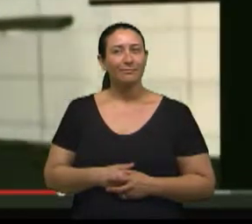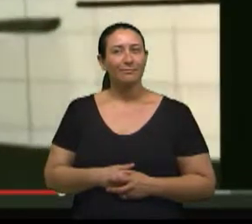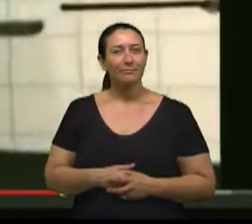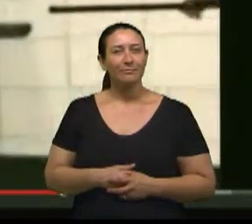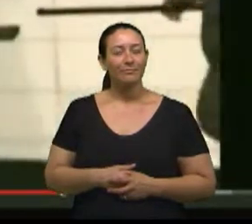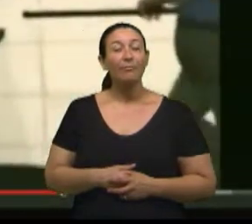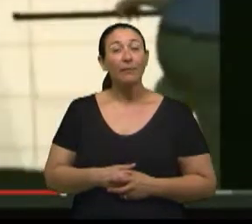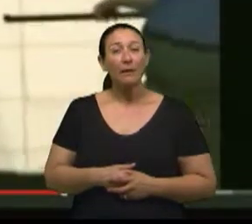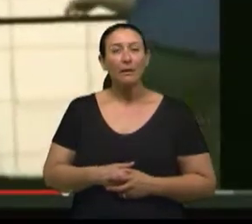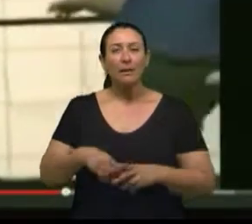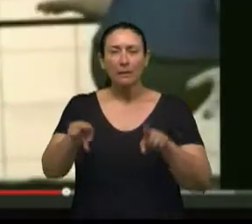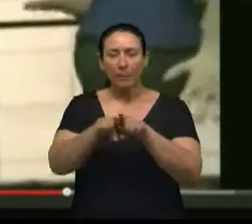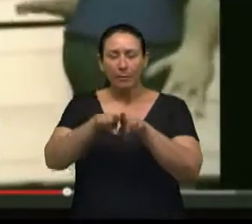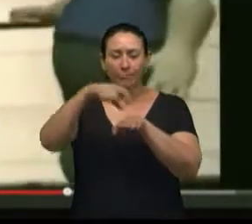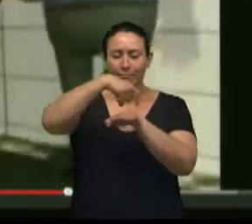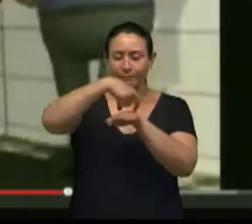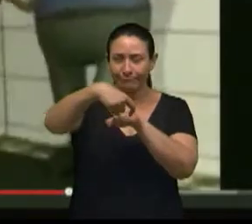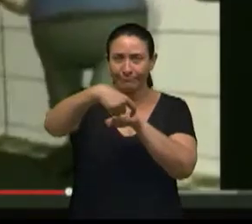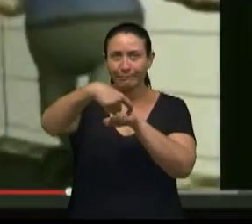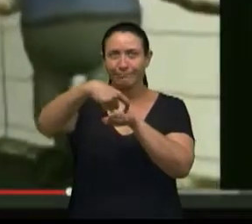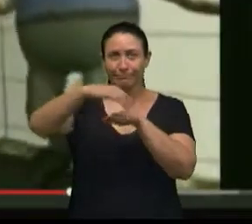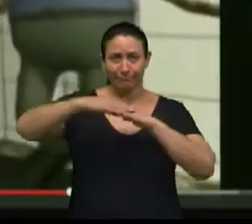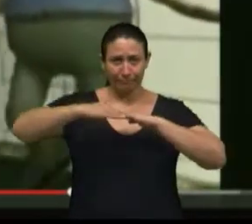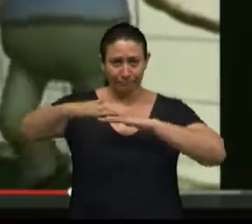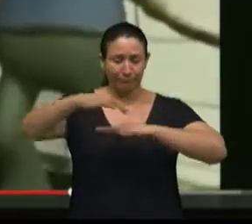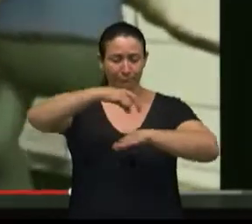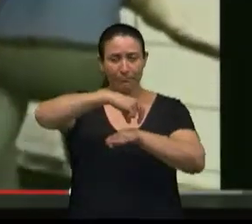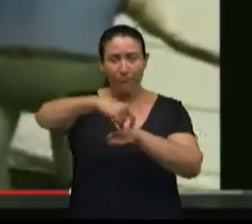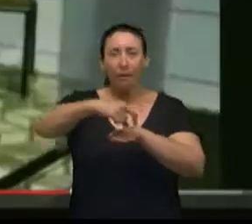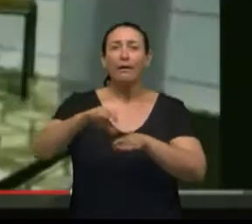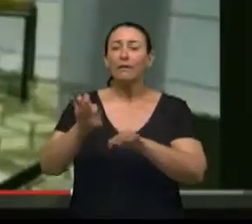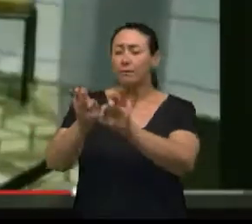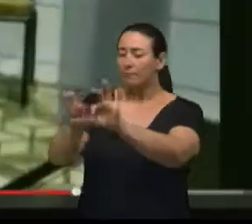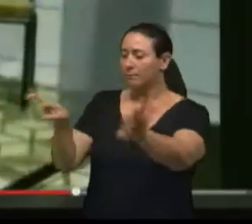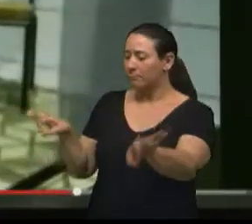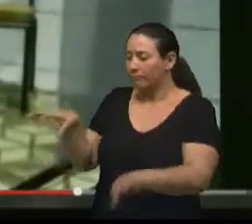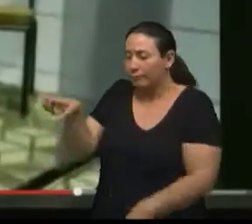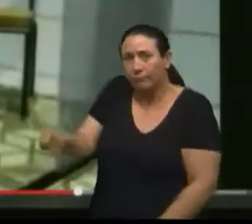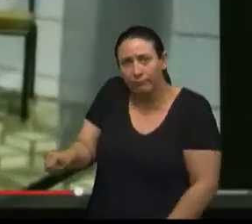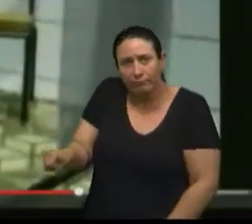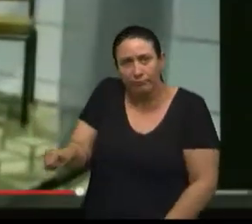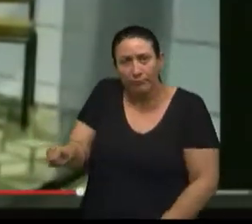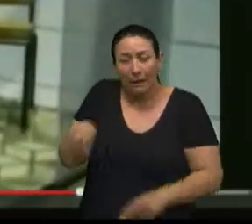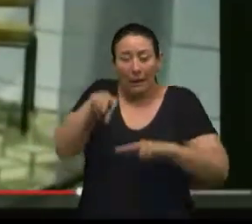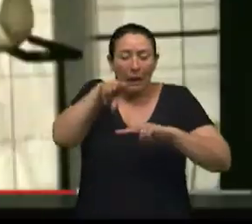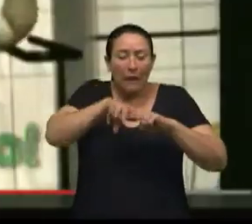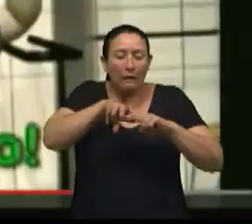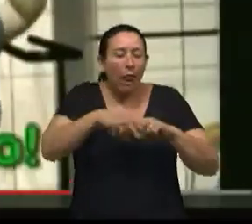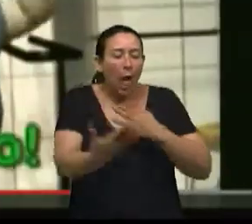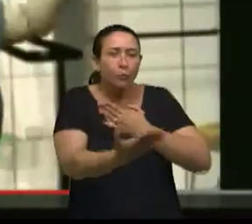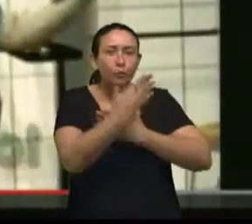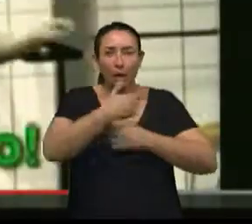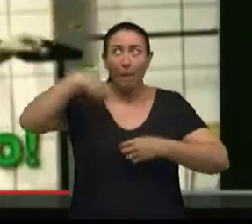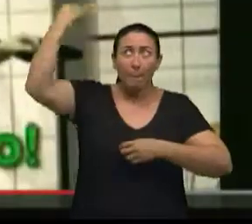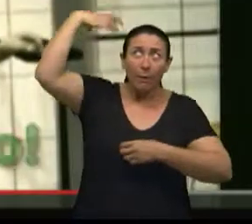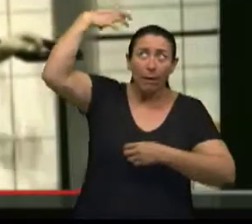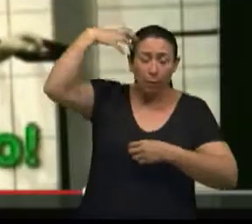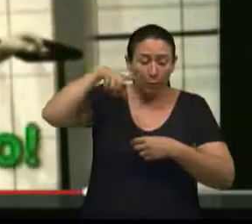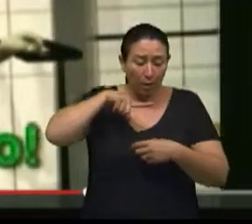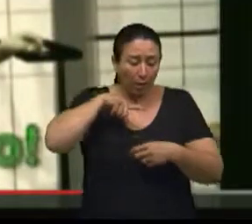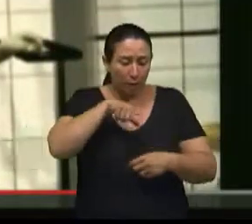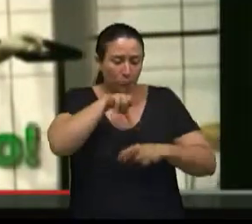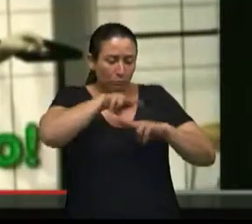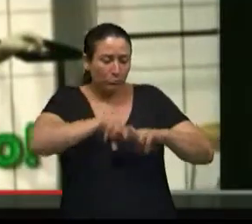Tapete antiderrapante, barras de apoio, cadeiras para auxiliar no banho e iluminação no